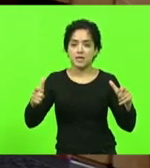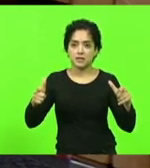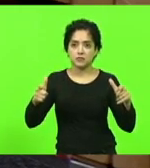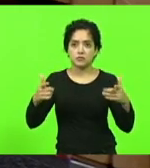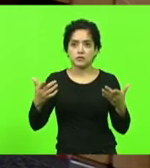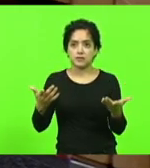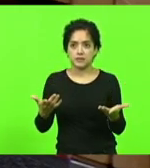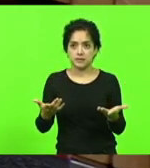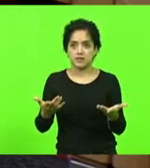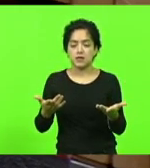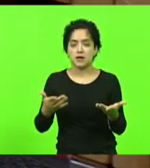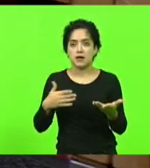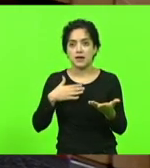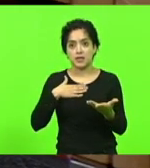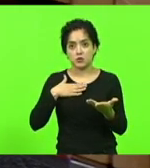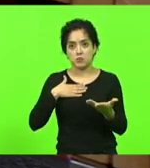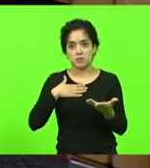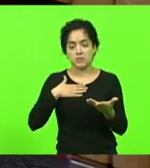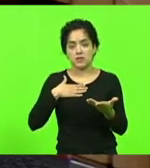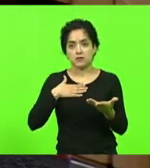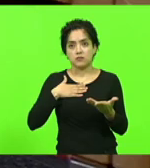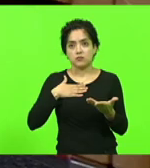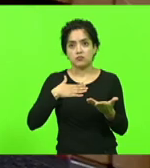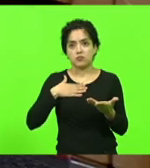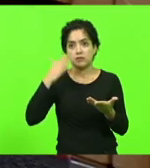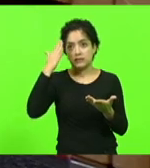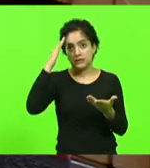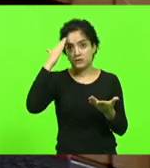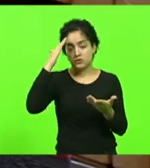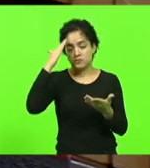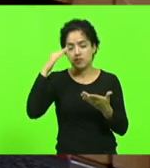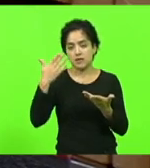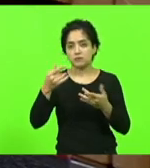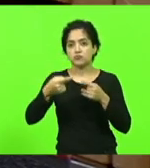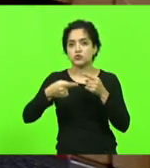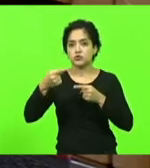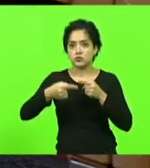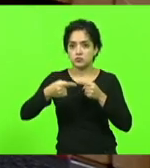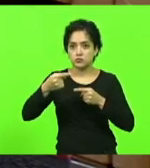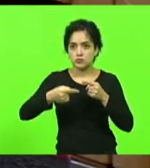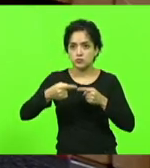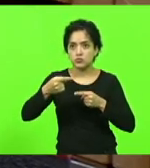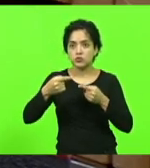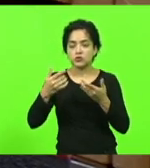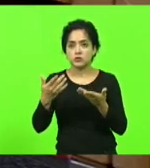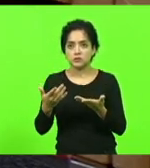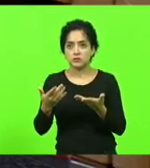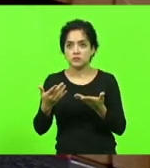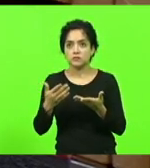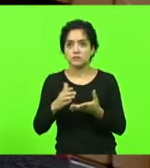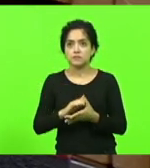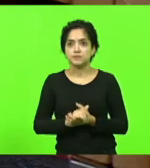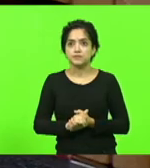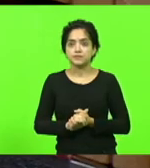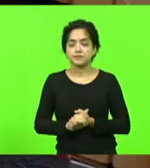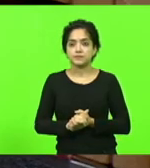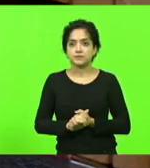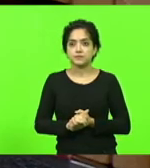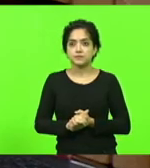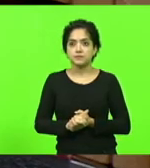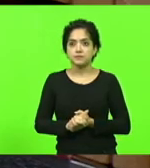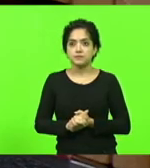pena de aí sim no meu ponto de vista nós estarmos discutindo aí uma interveniência desnecessária entre poderes